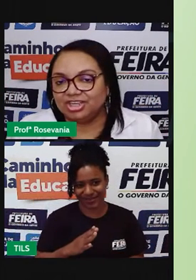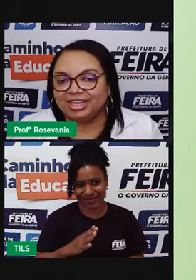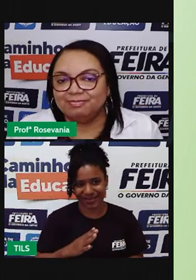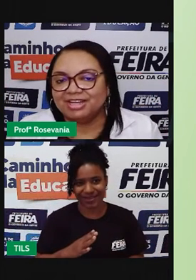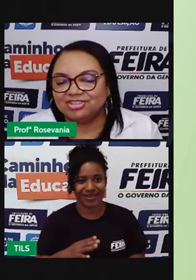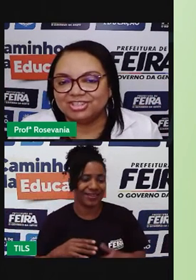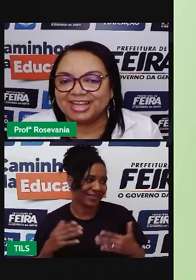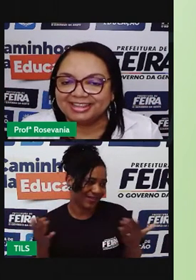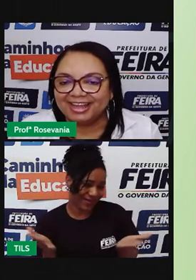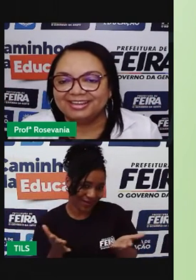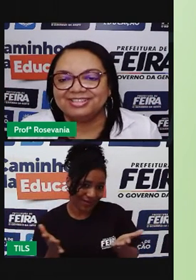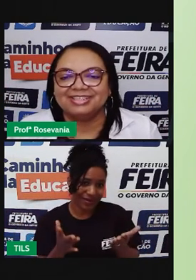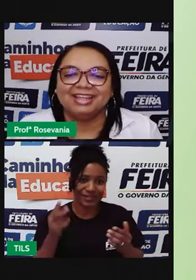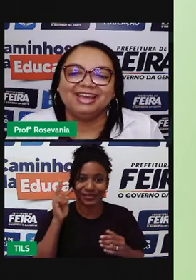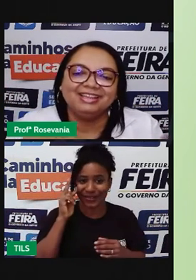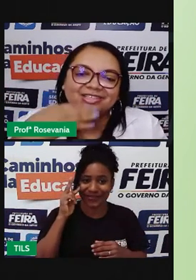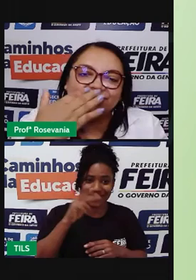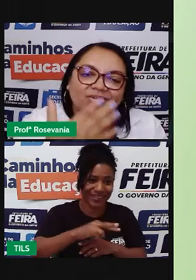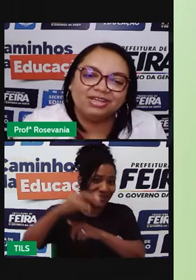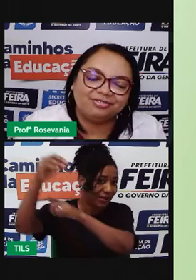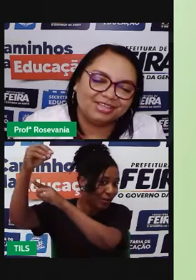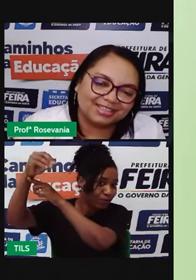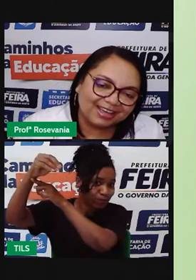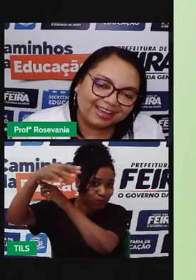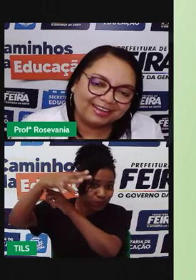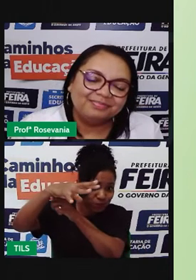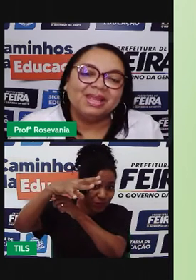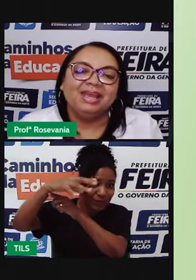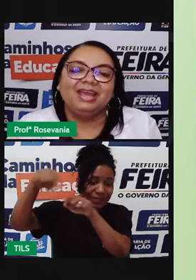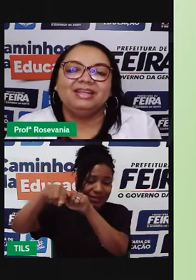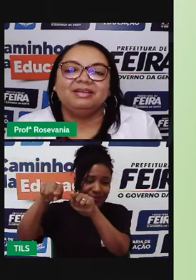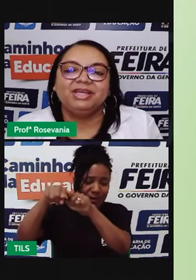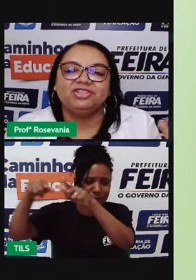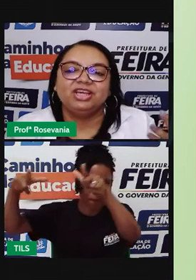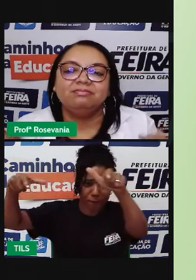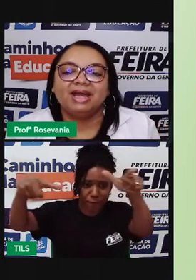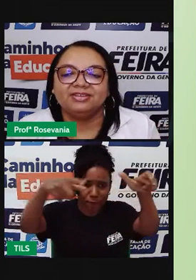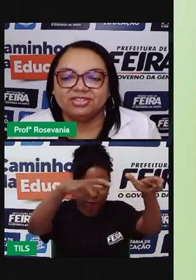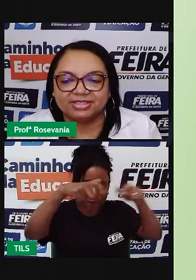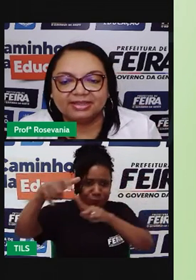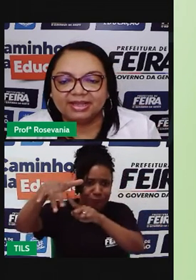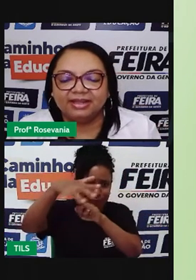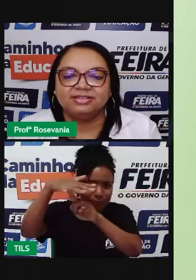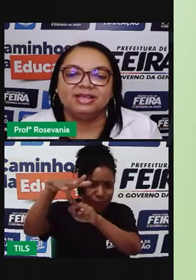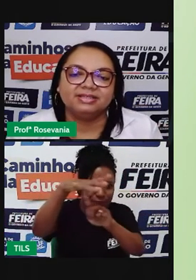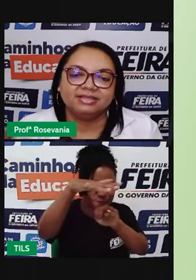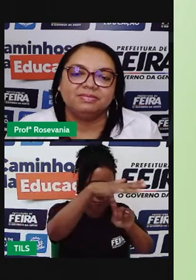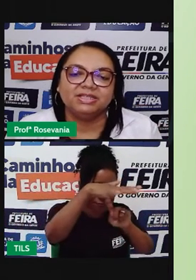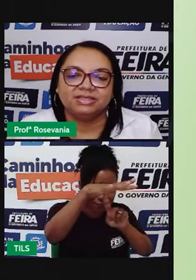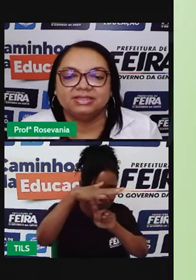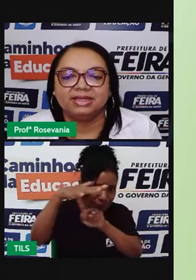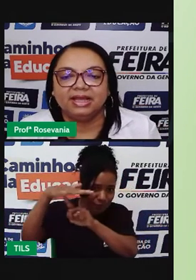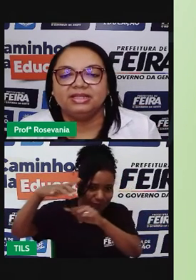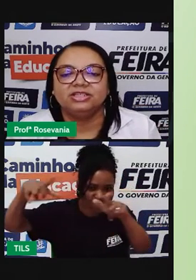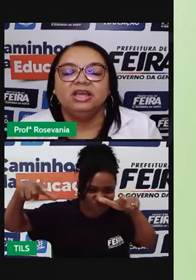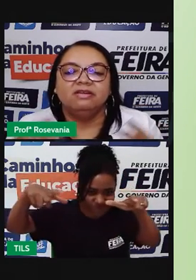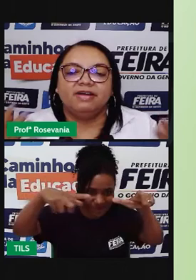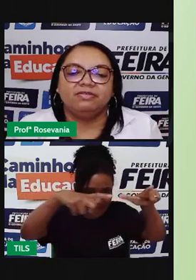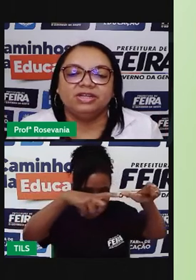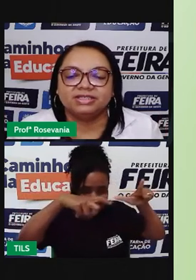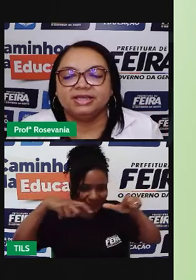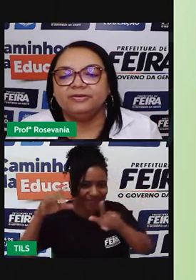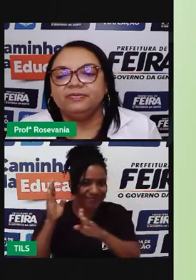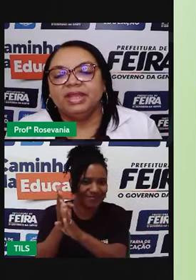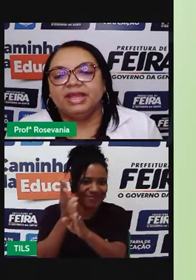agora ele tinha, né, imagem de satélites, além das fotografias aéreas, ele também tinha imagem de satélites e essas imagens de satélites